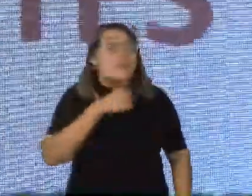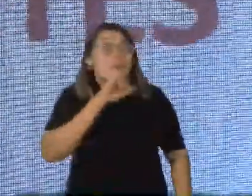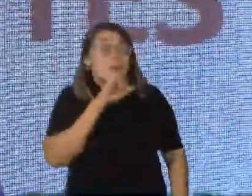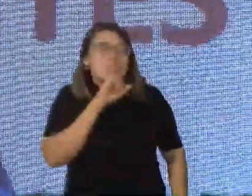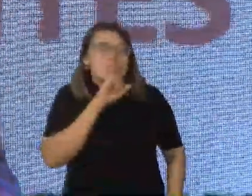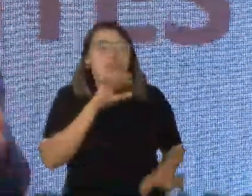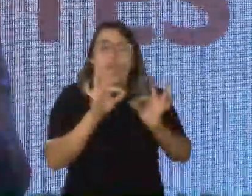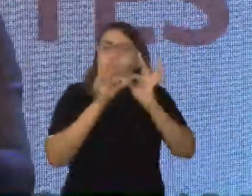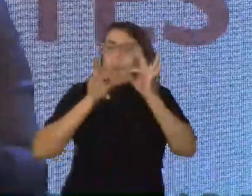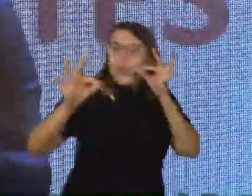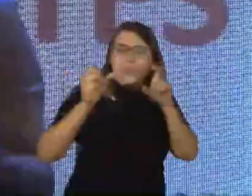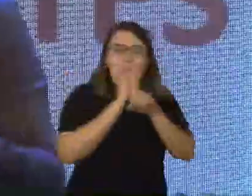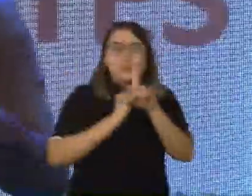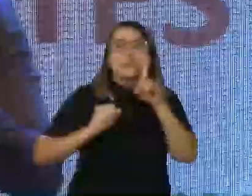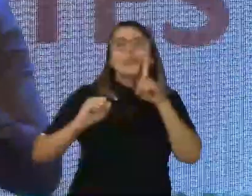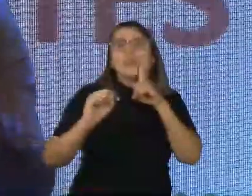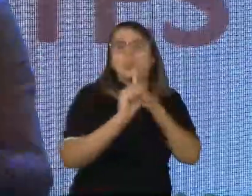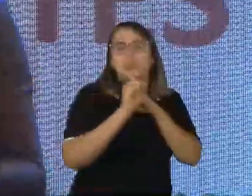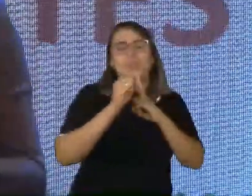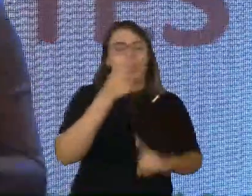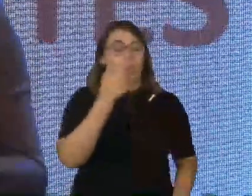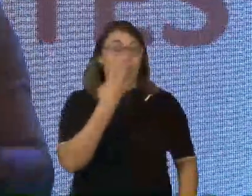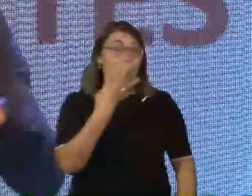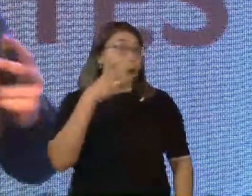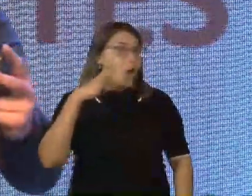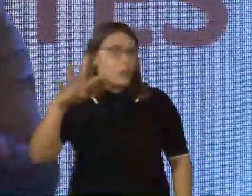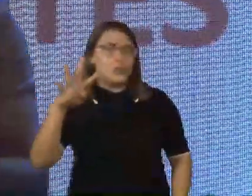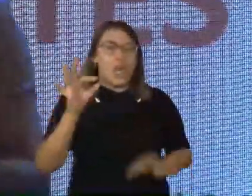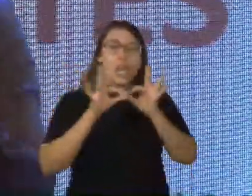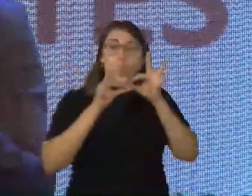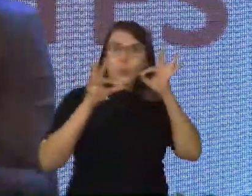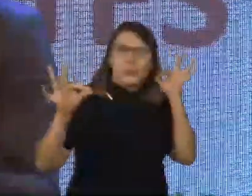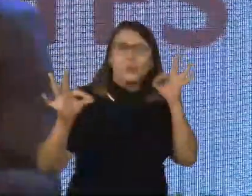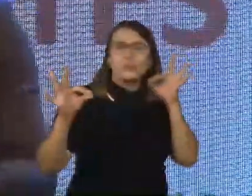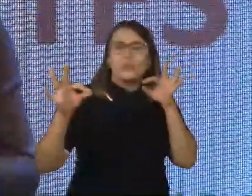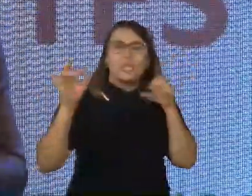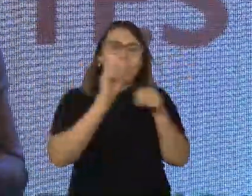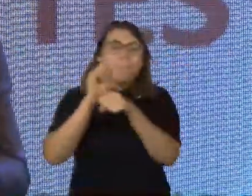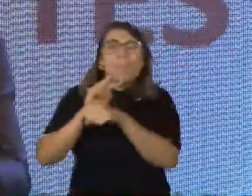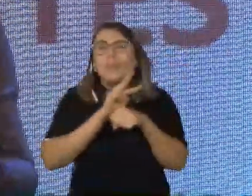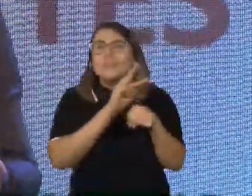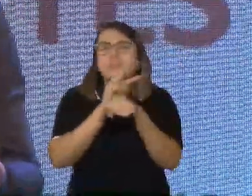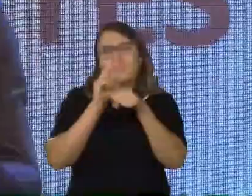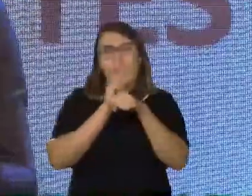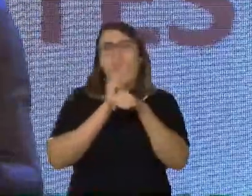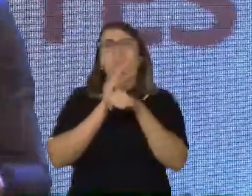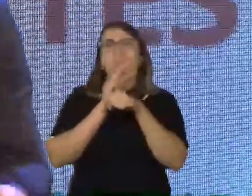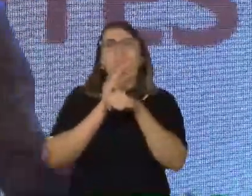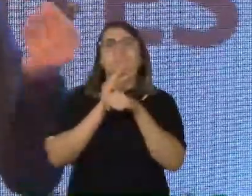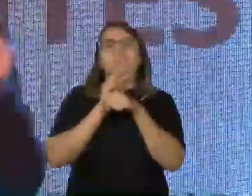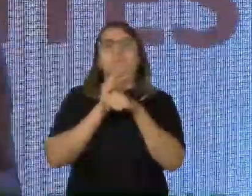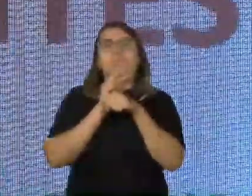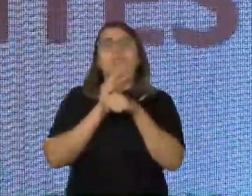sociedade, para que eles possam ficar durante 4 dias, longe, muitas vezes, da superproteção e de uma sociedade superpreconceituosa,